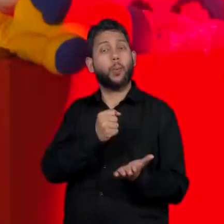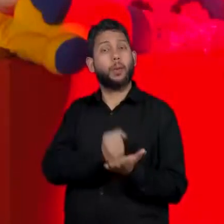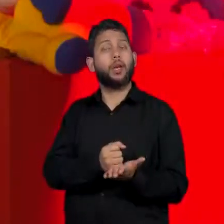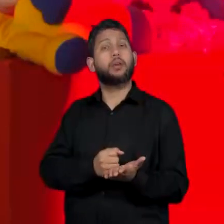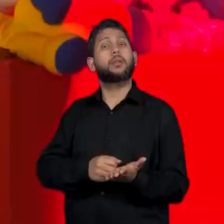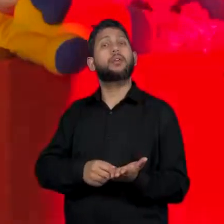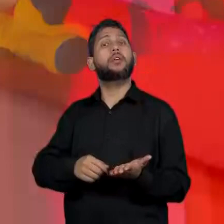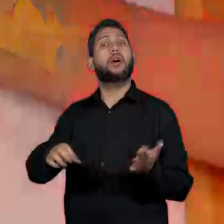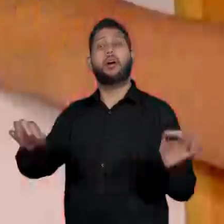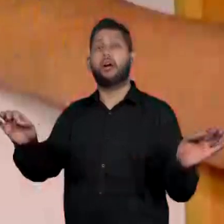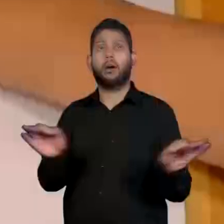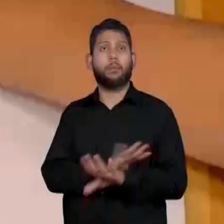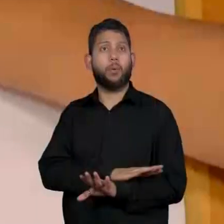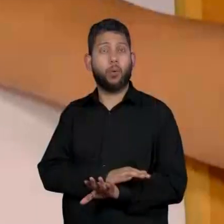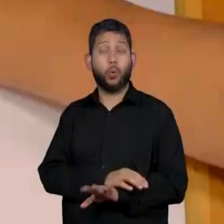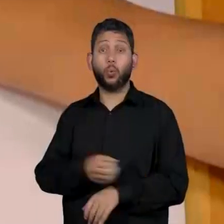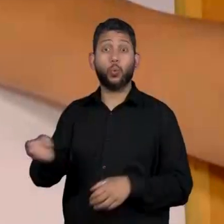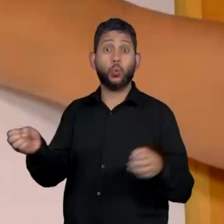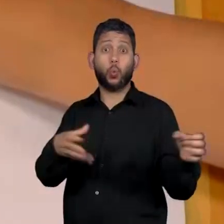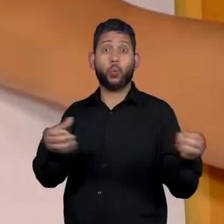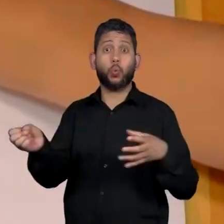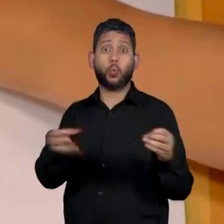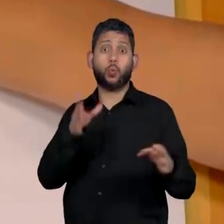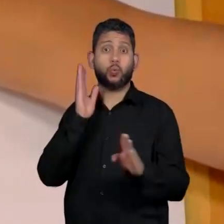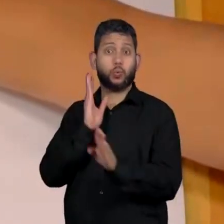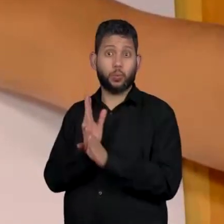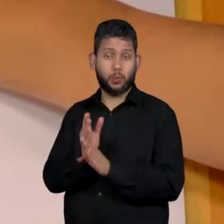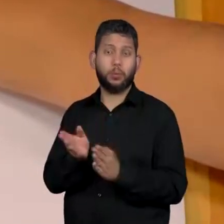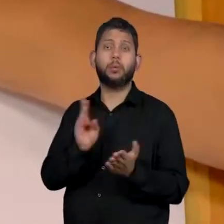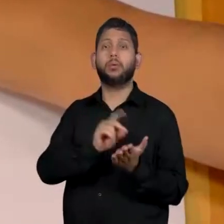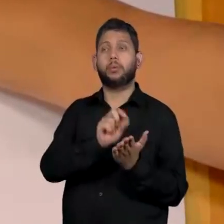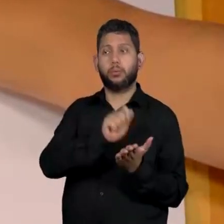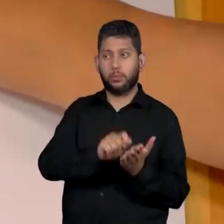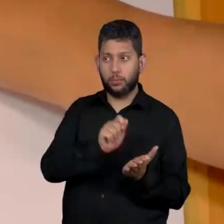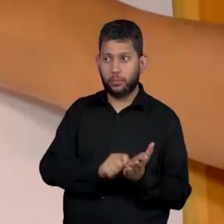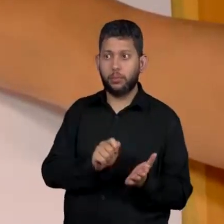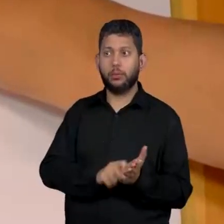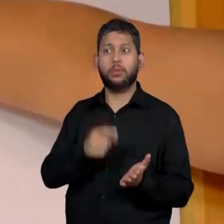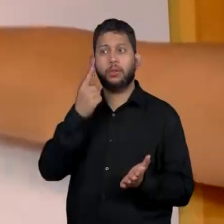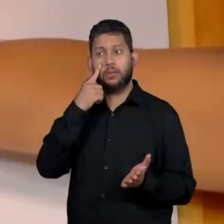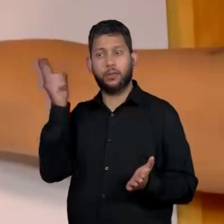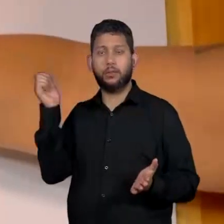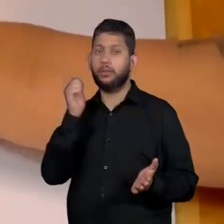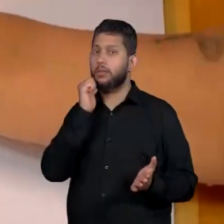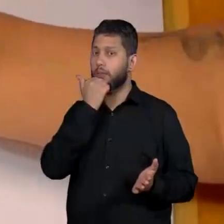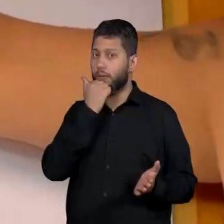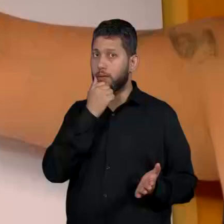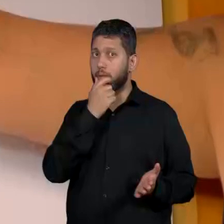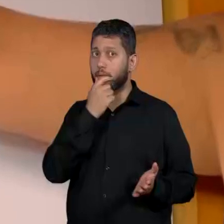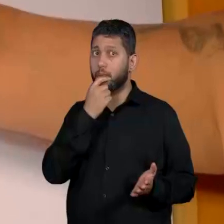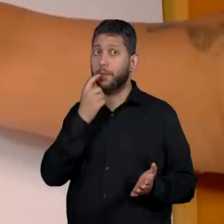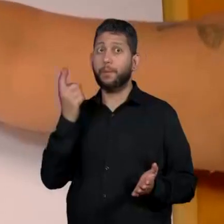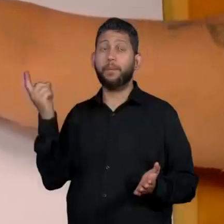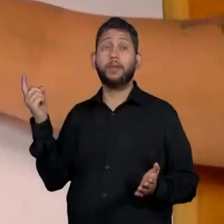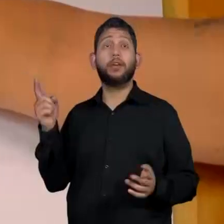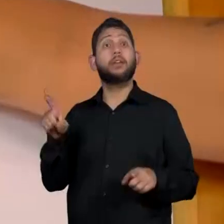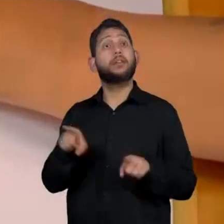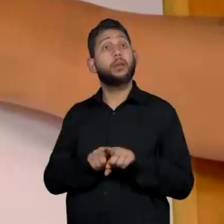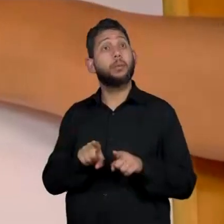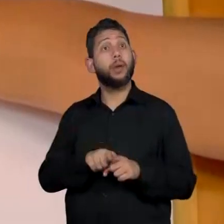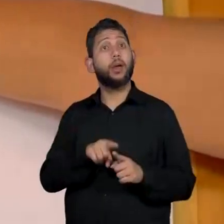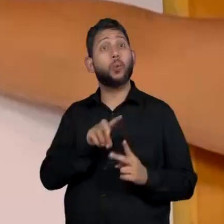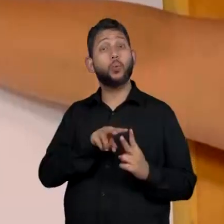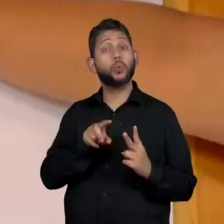registrar as novas espécies. Então, eu tenho um cunho científico aqui. E eles deram uma